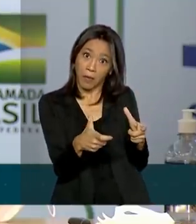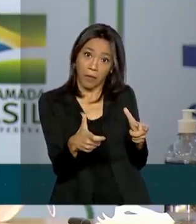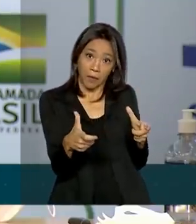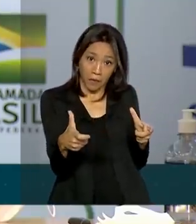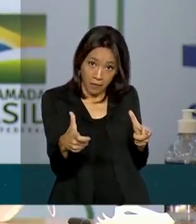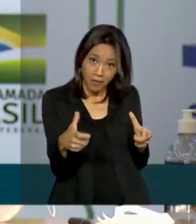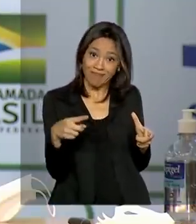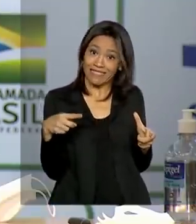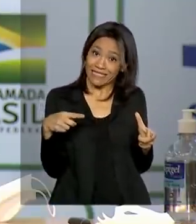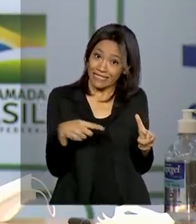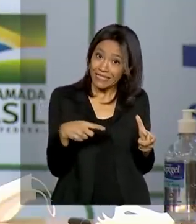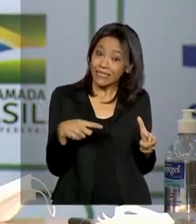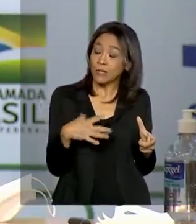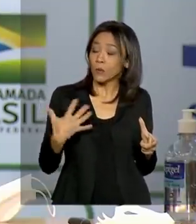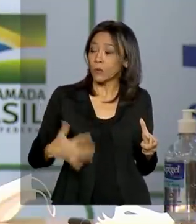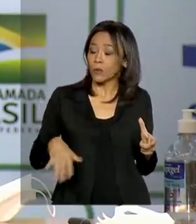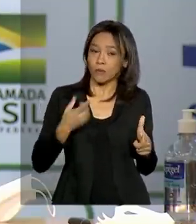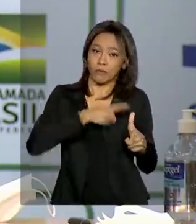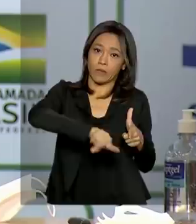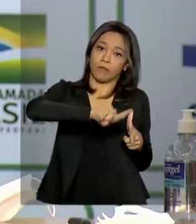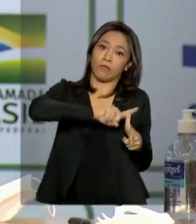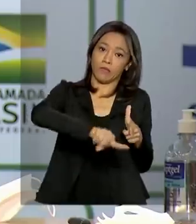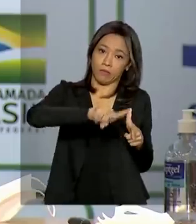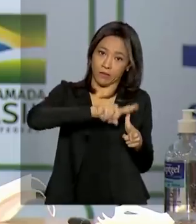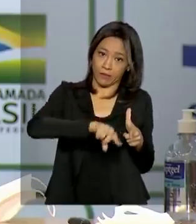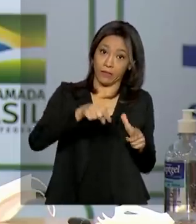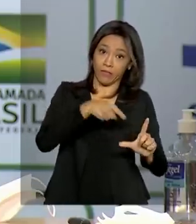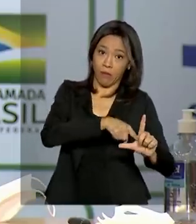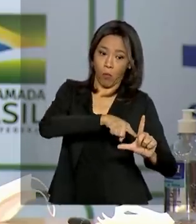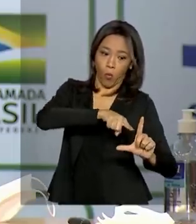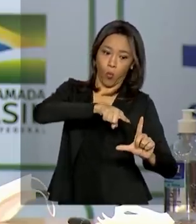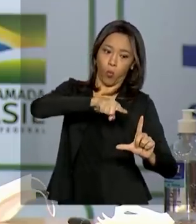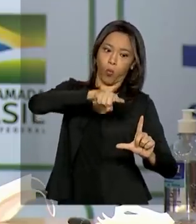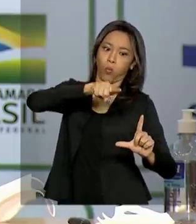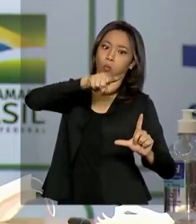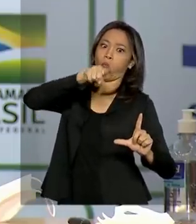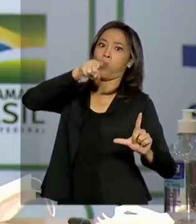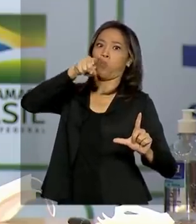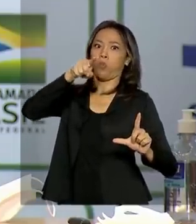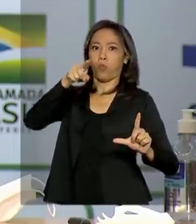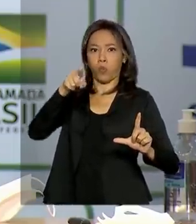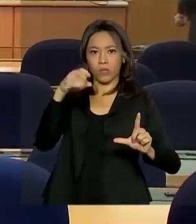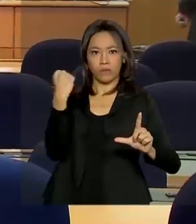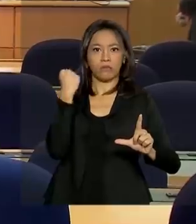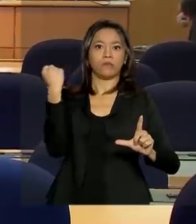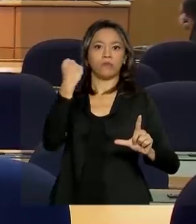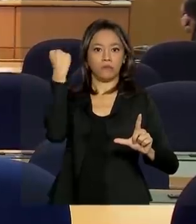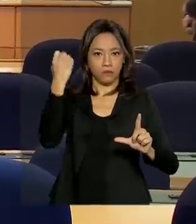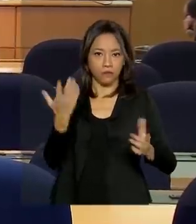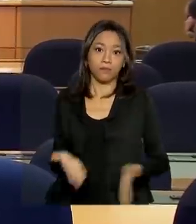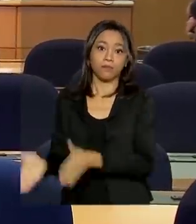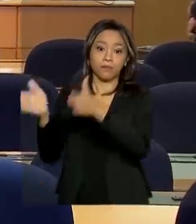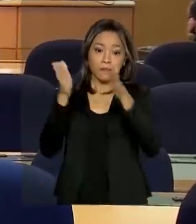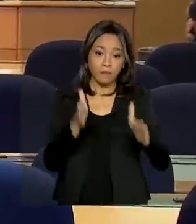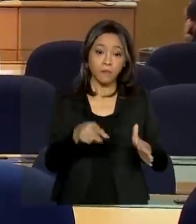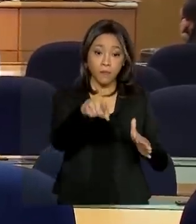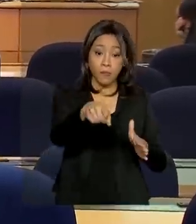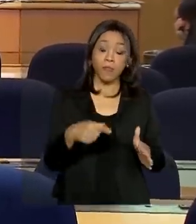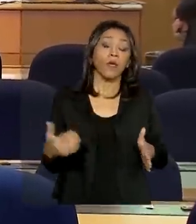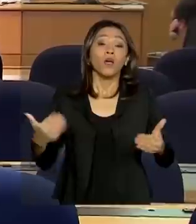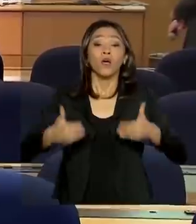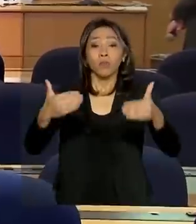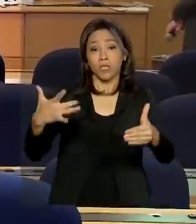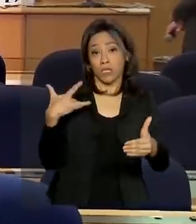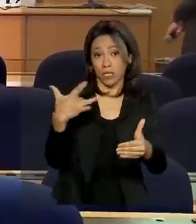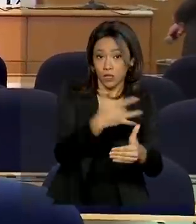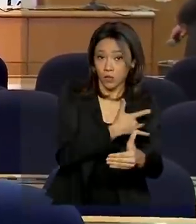abordar isso como um problema, como uma curva que vem crescendo, como um agravamento da situação. O Ministério da Saúde afirmou que